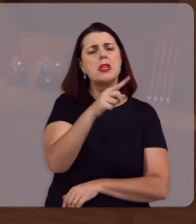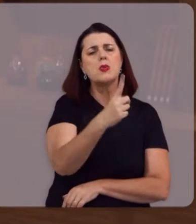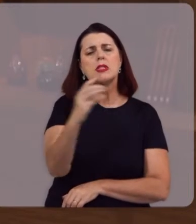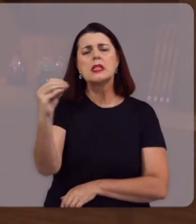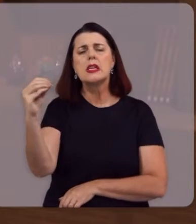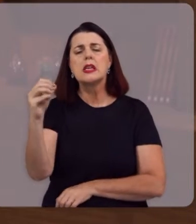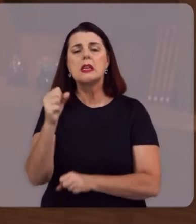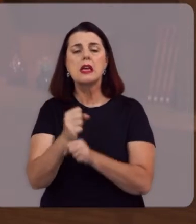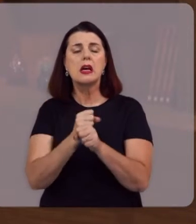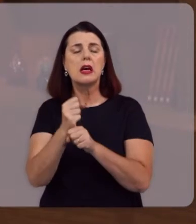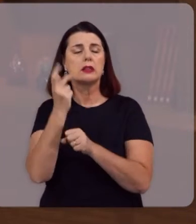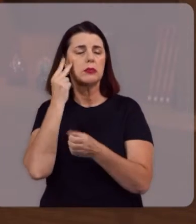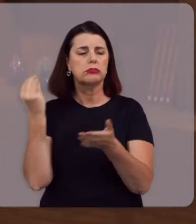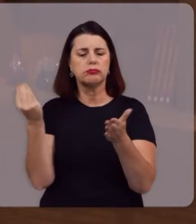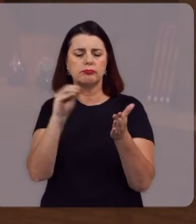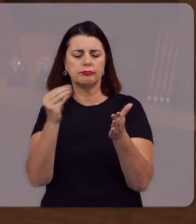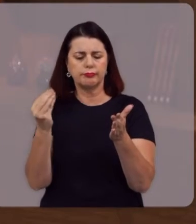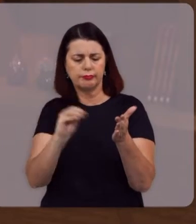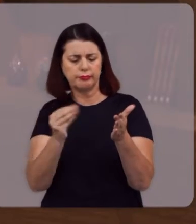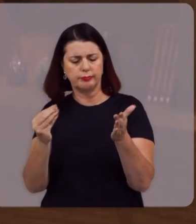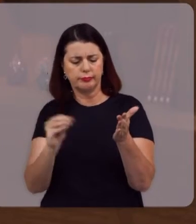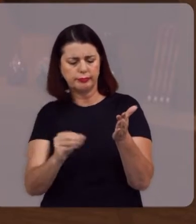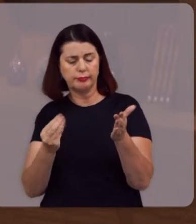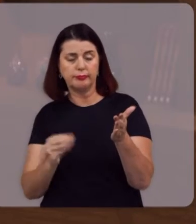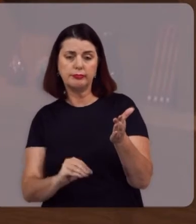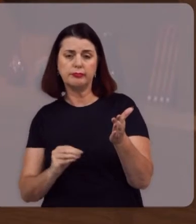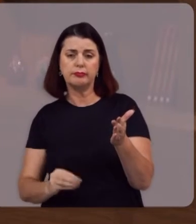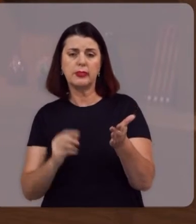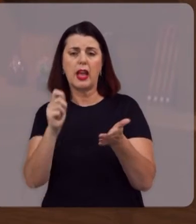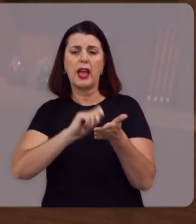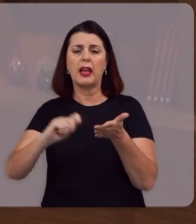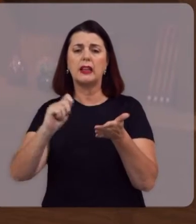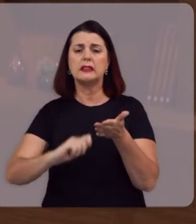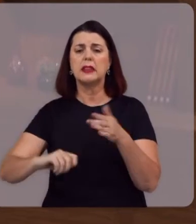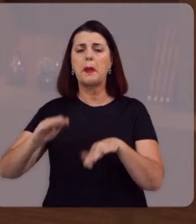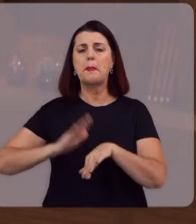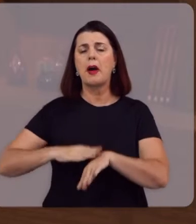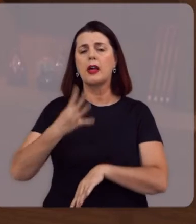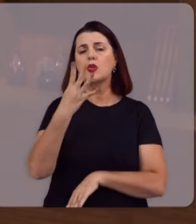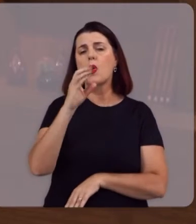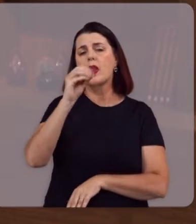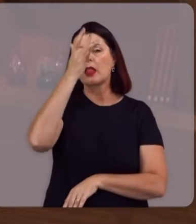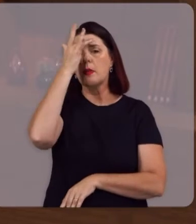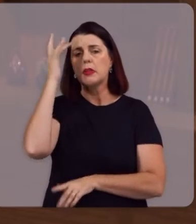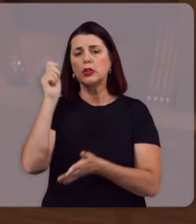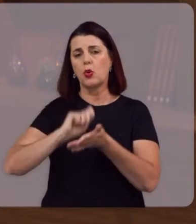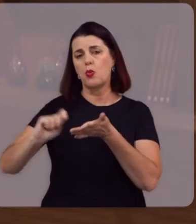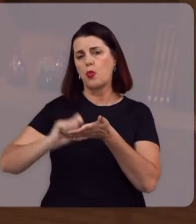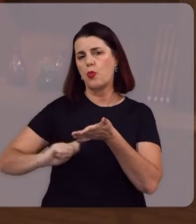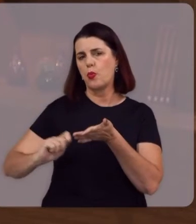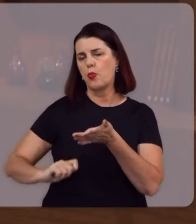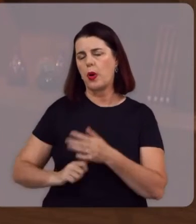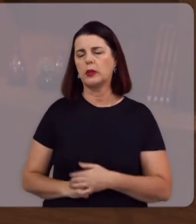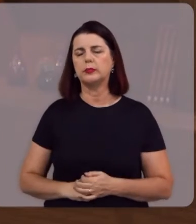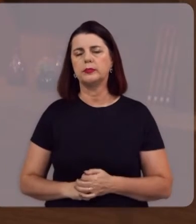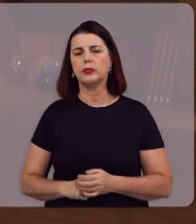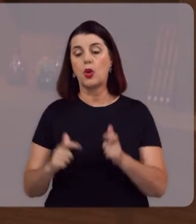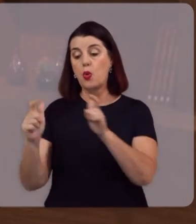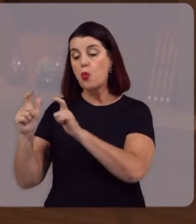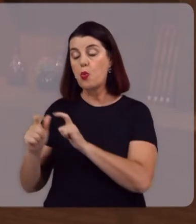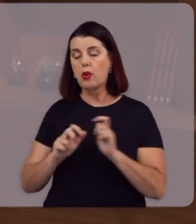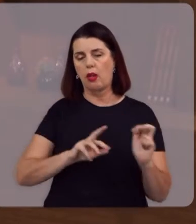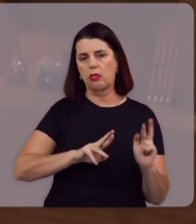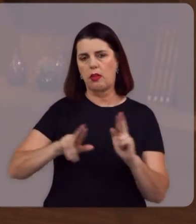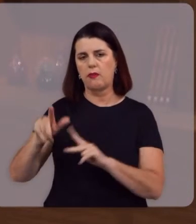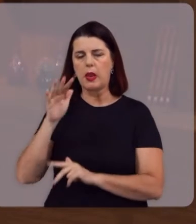Para ser composta Foi escrita por mais de 40 escritores De lugares